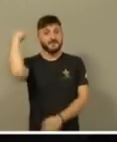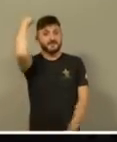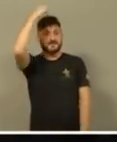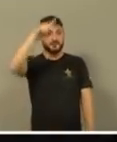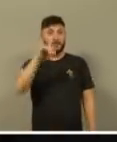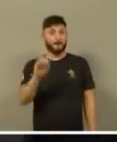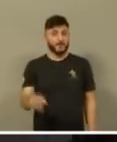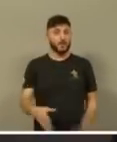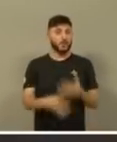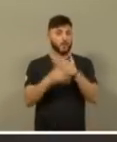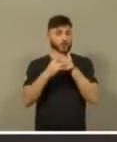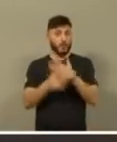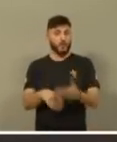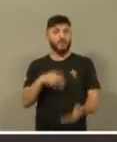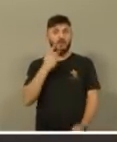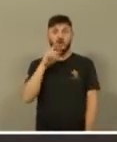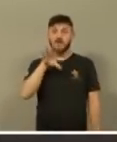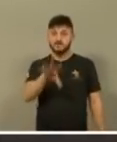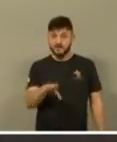de Petrotina, por favor,